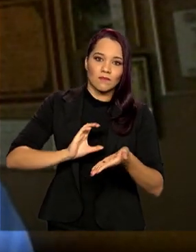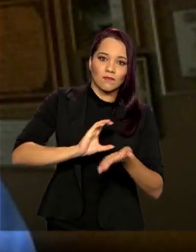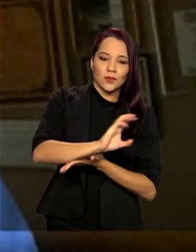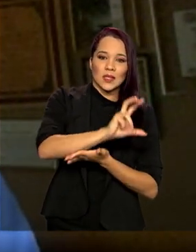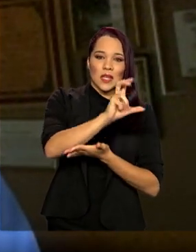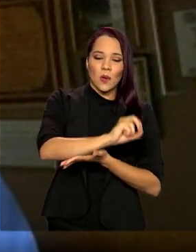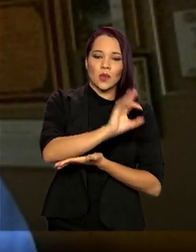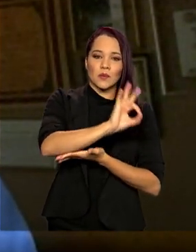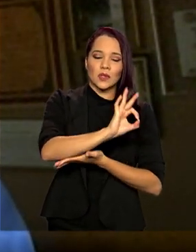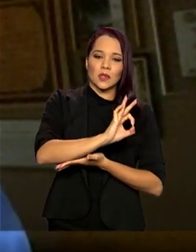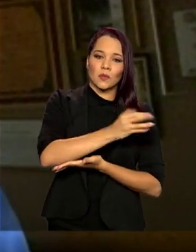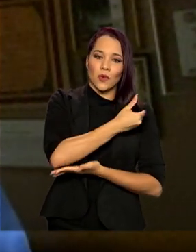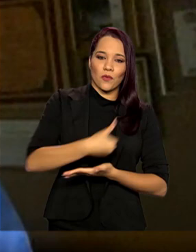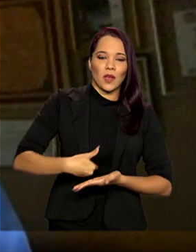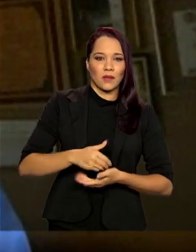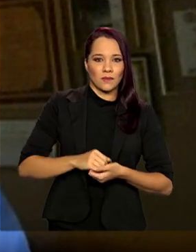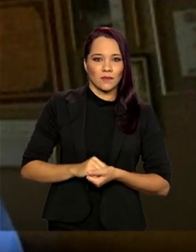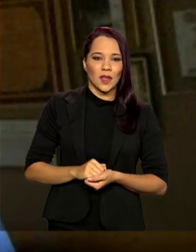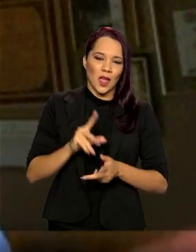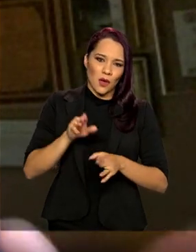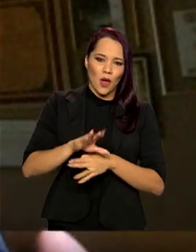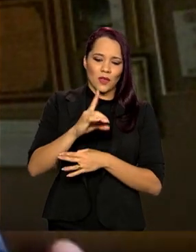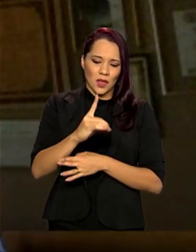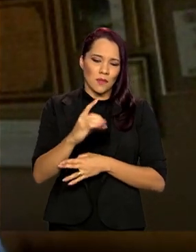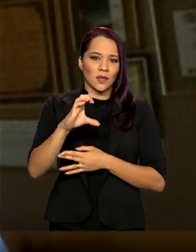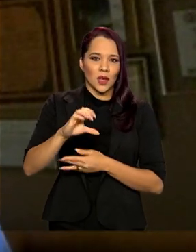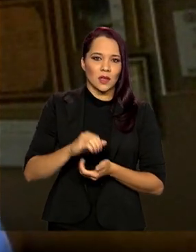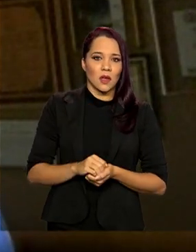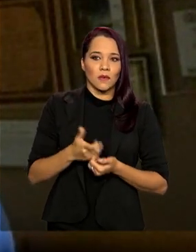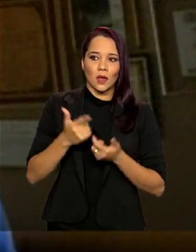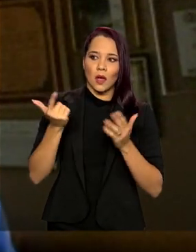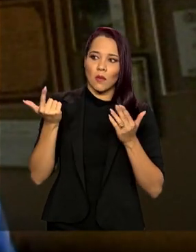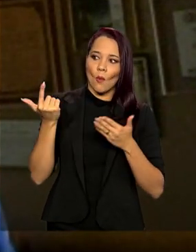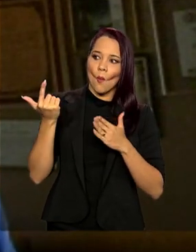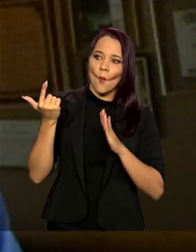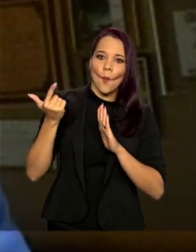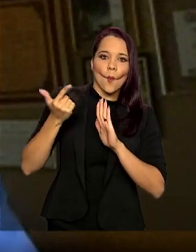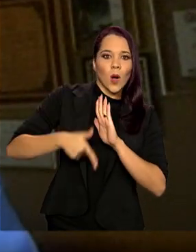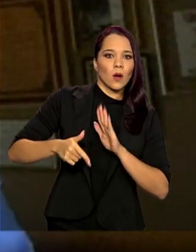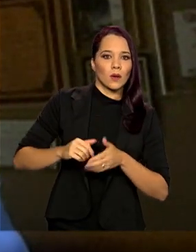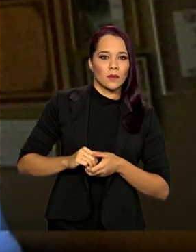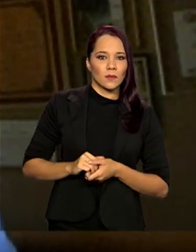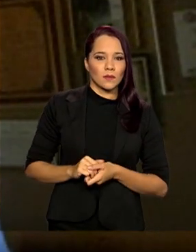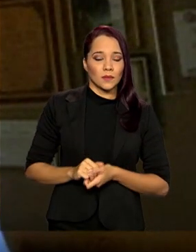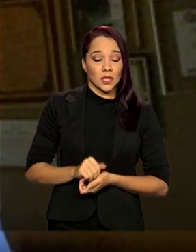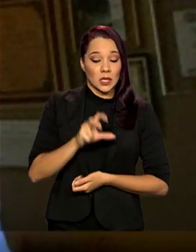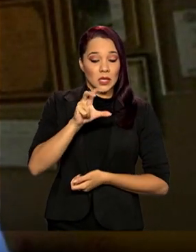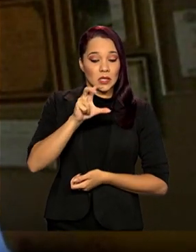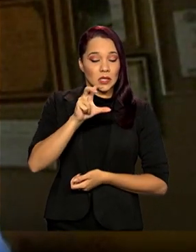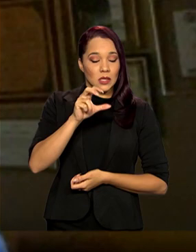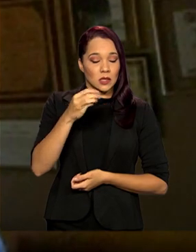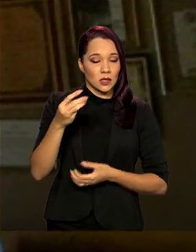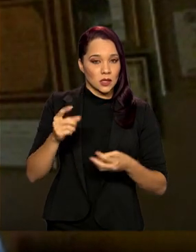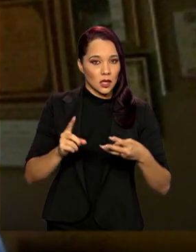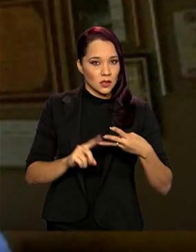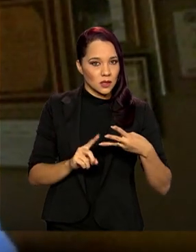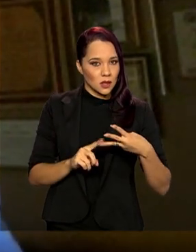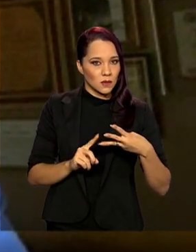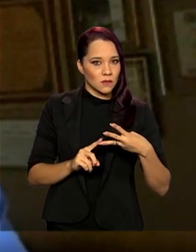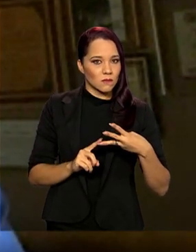para o governo. E é como é débito e crédito. Então, ele fica neutro no meio da cadeia. E a terceiro pilar, que aí